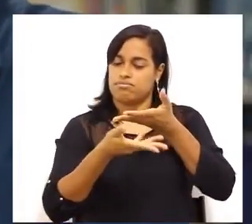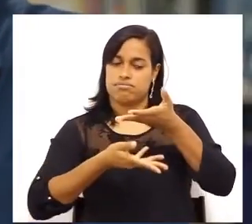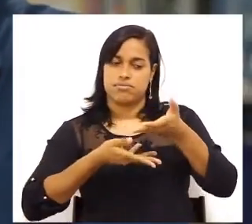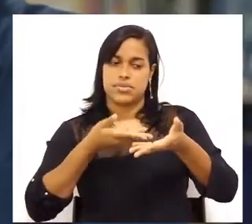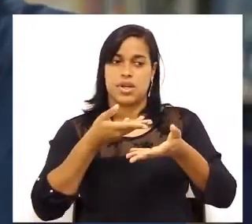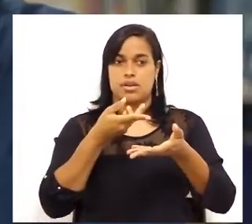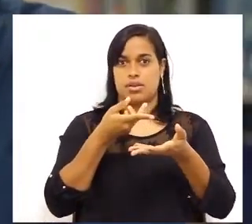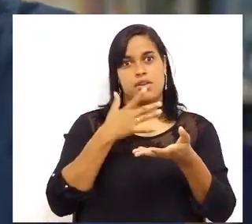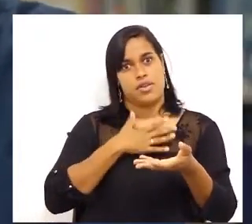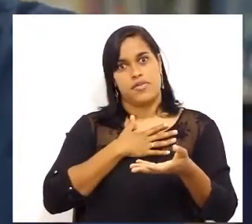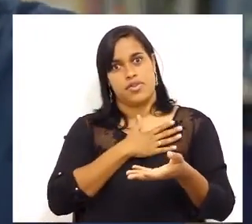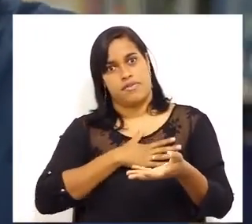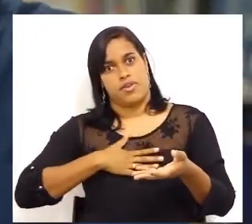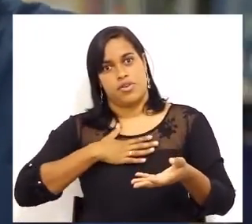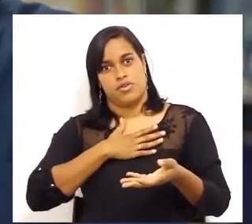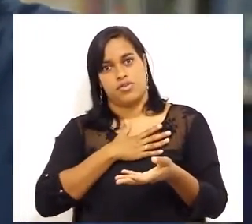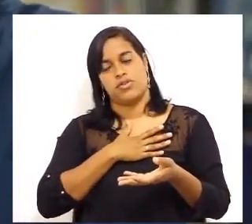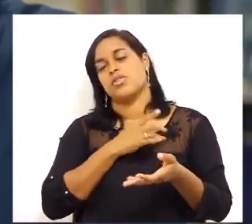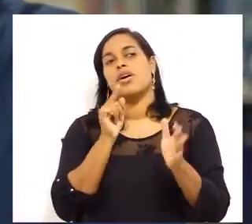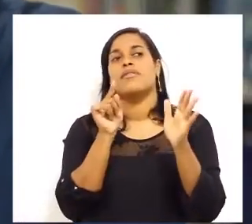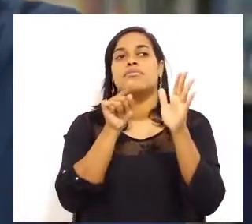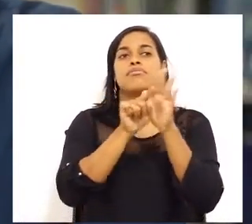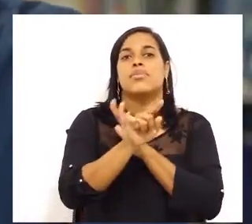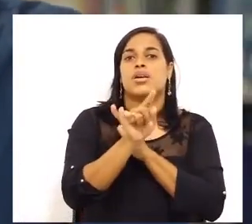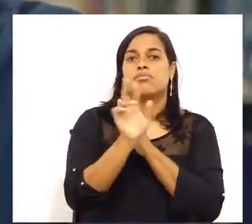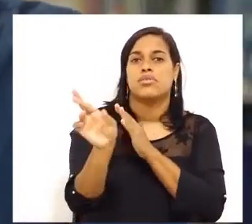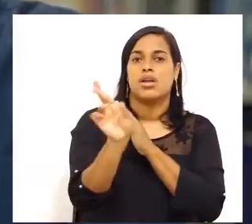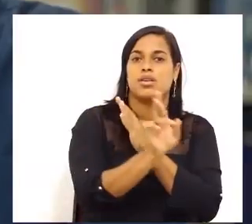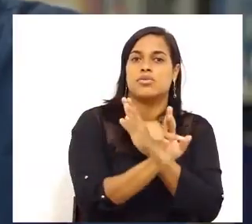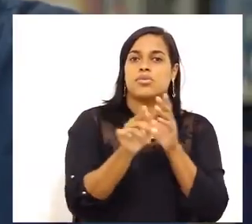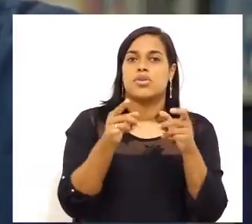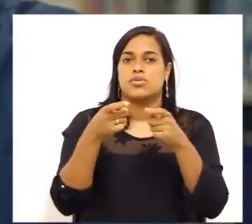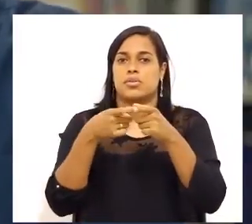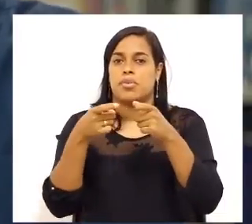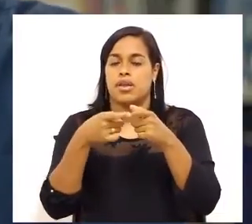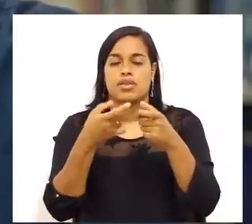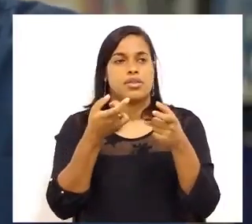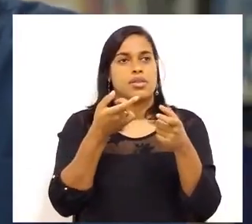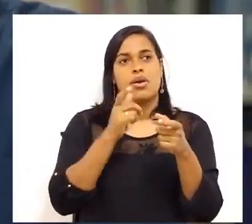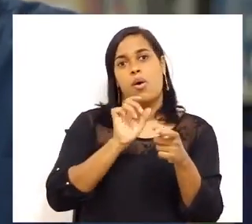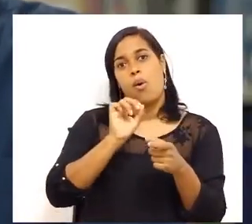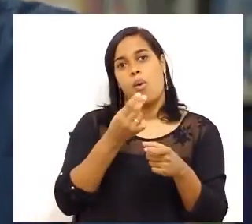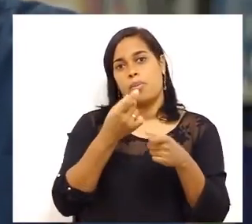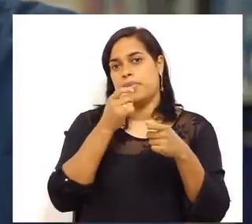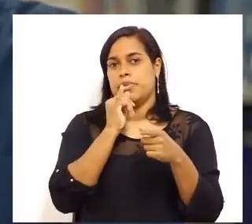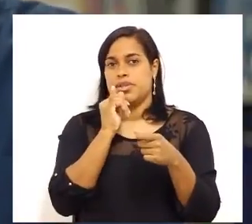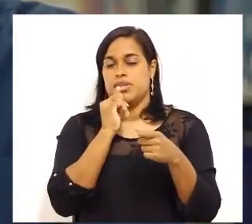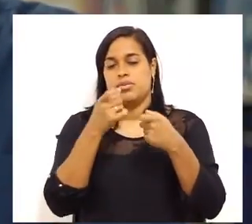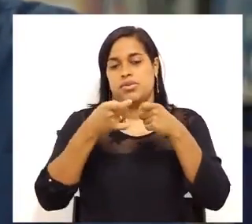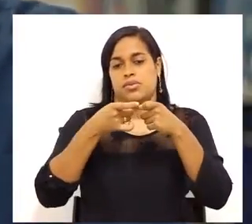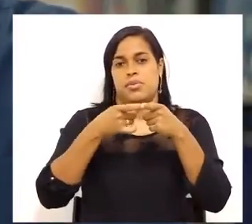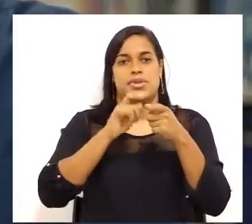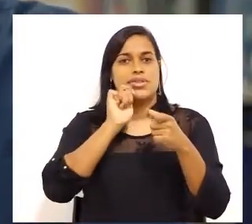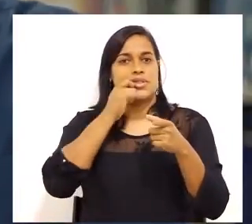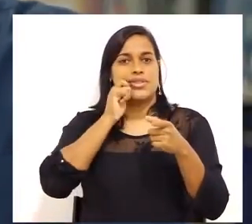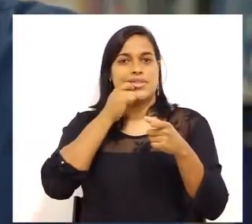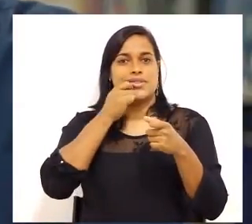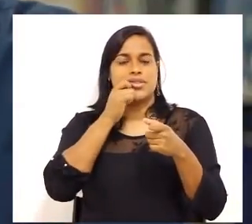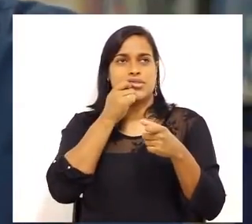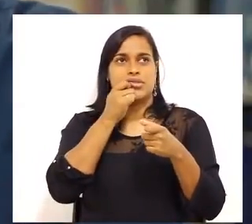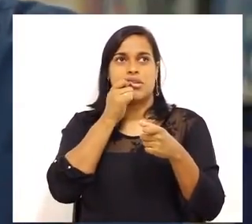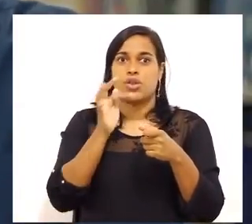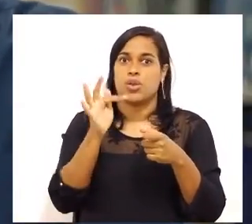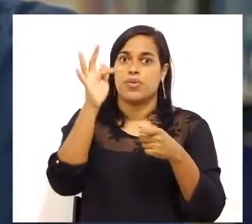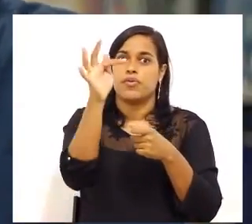Provavelmente você vai responder que é do próprio médico. No caso do dentista, se você sair muito satisfeito do dentista, será daquele